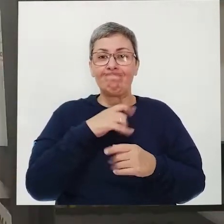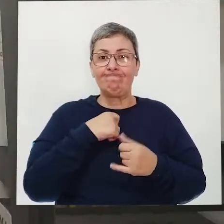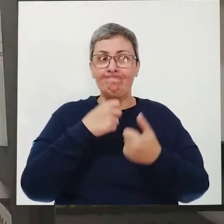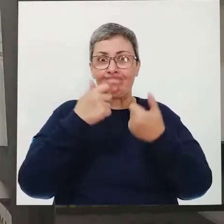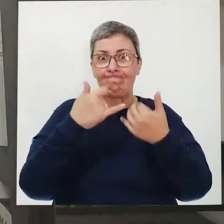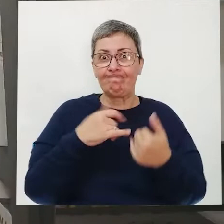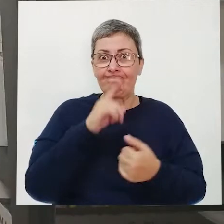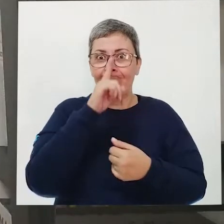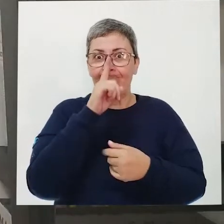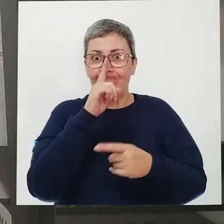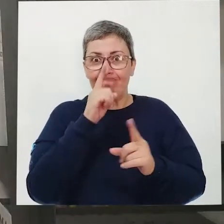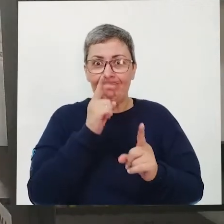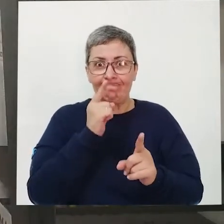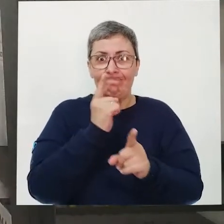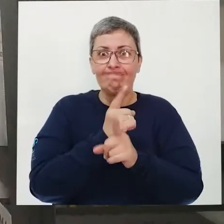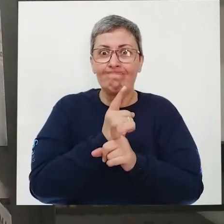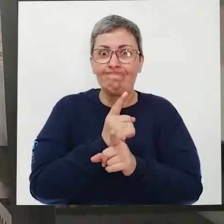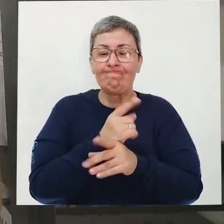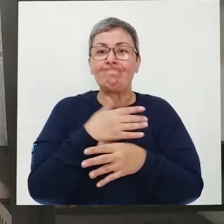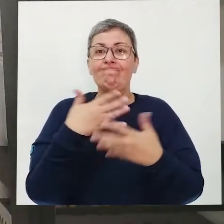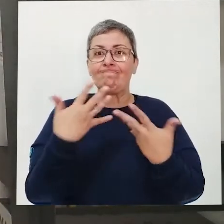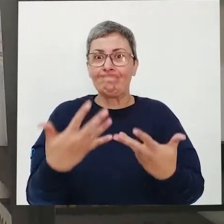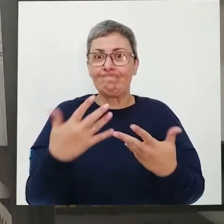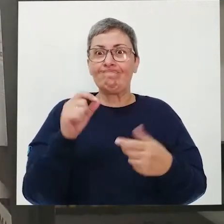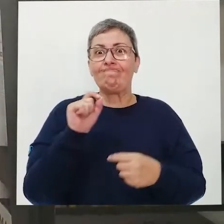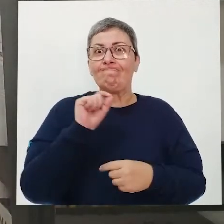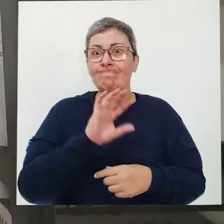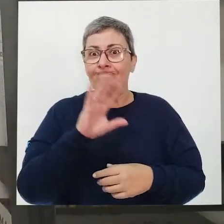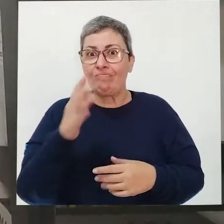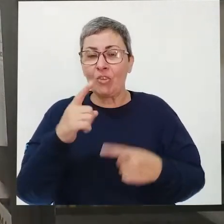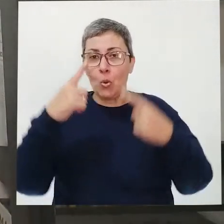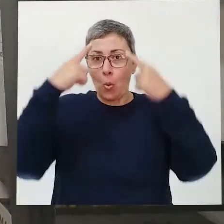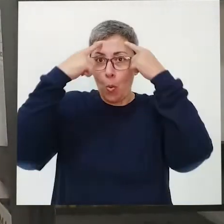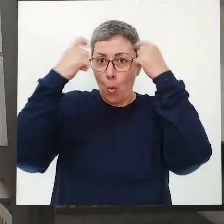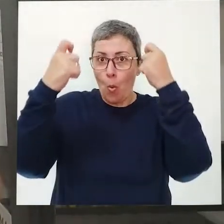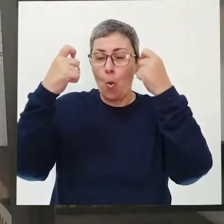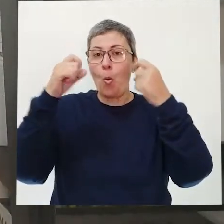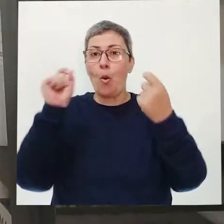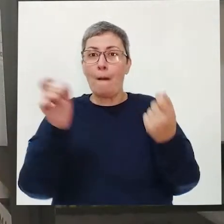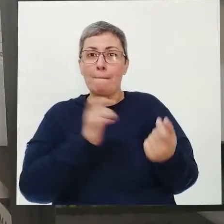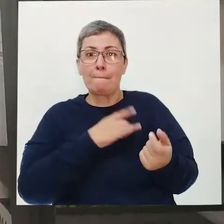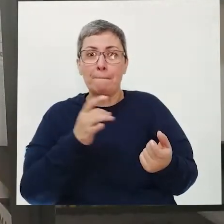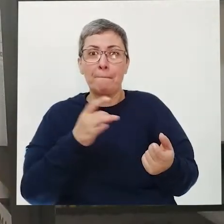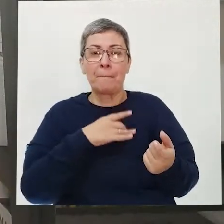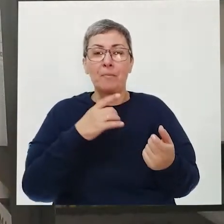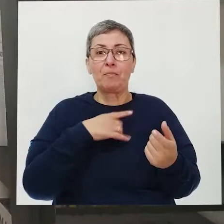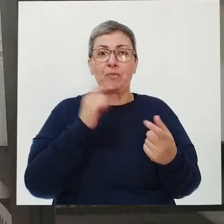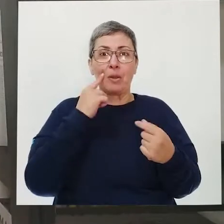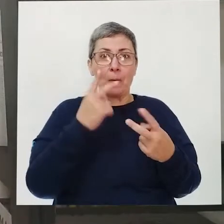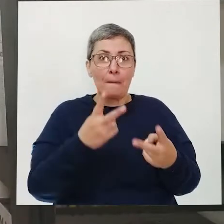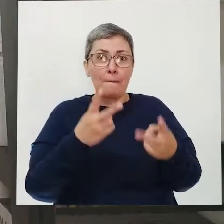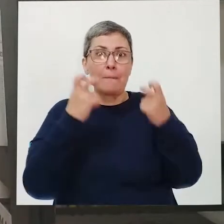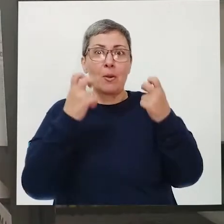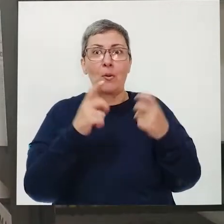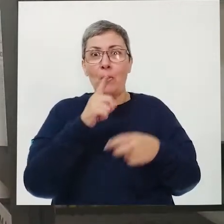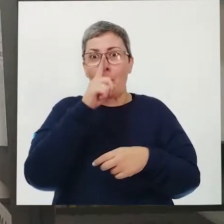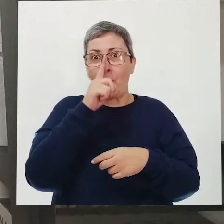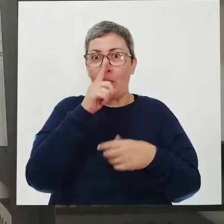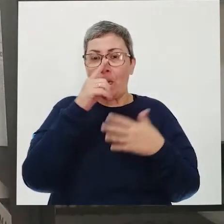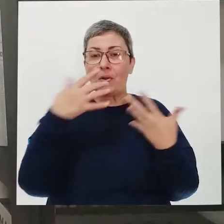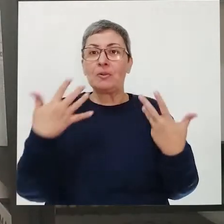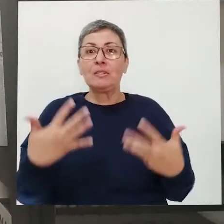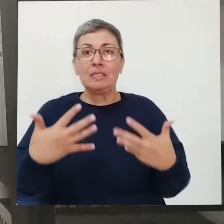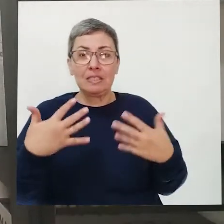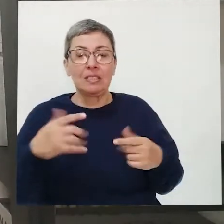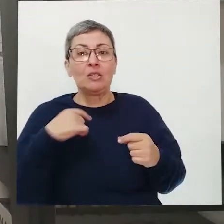fala de um perigo iminente, por exemplo, uma situação de violência, o medo que percebemos do risco que a gente está